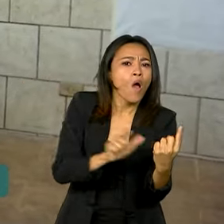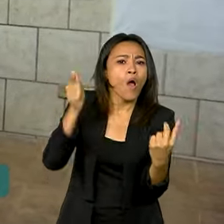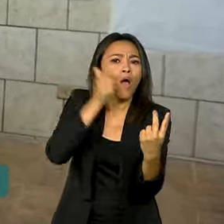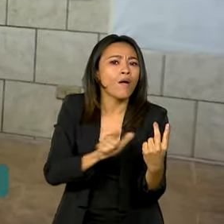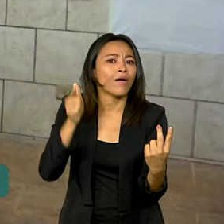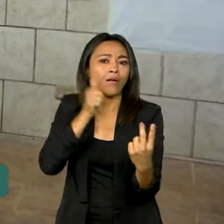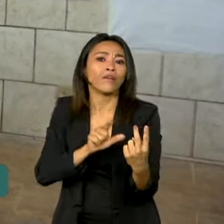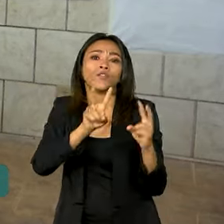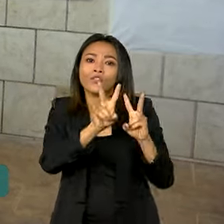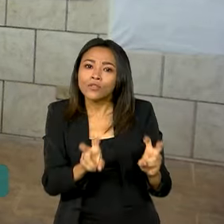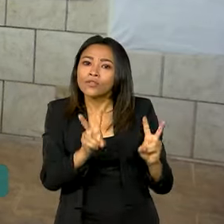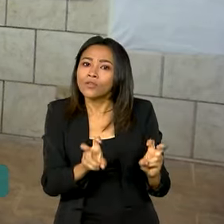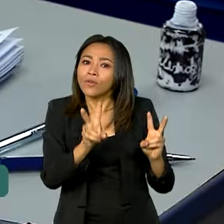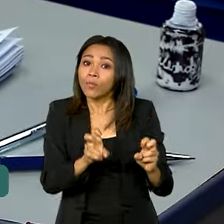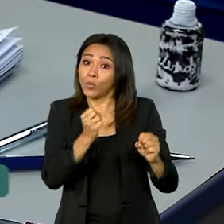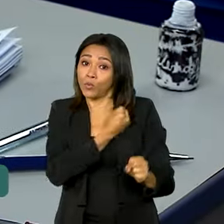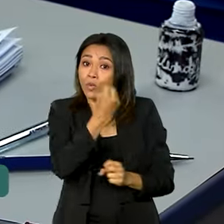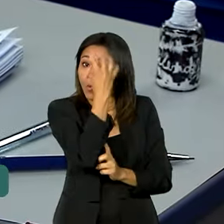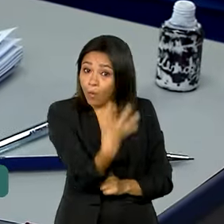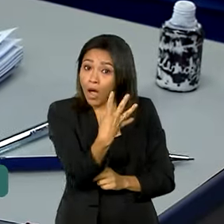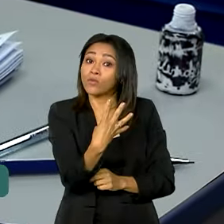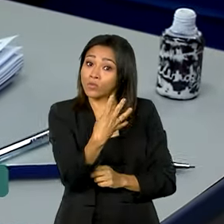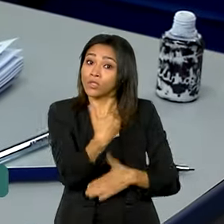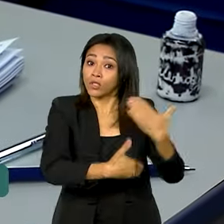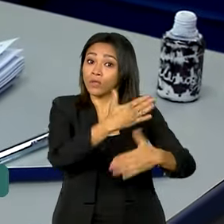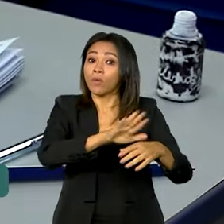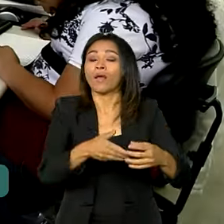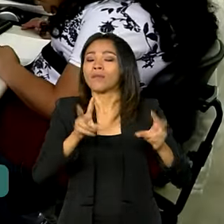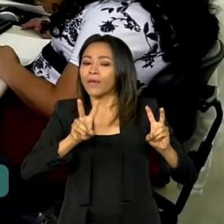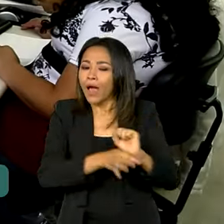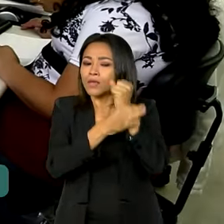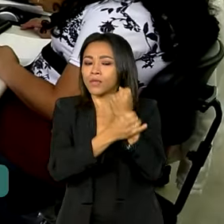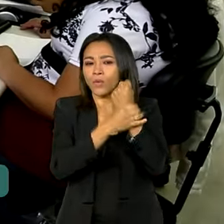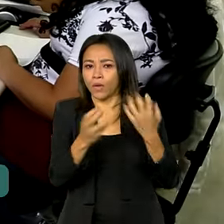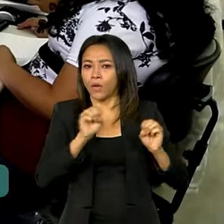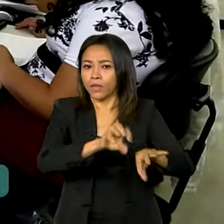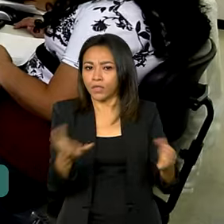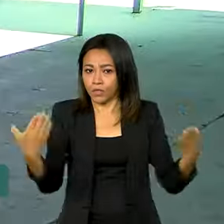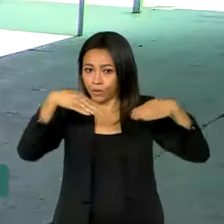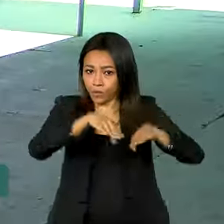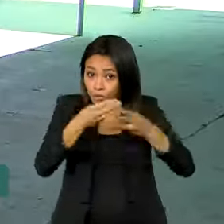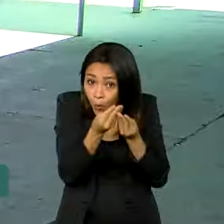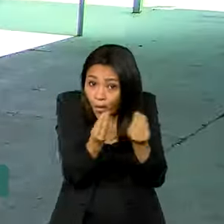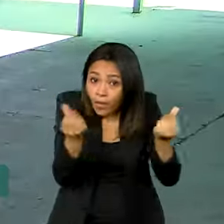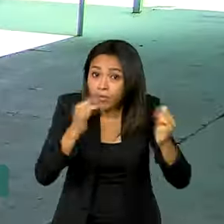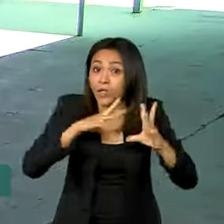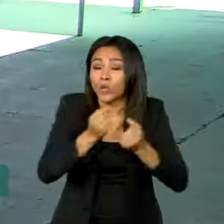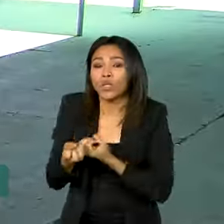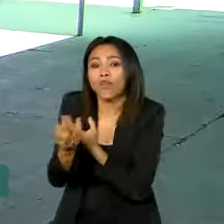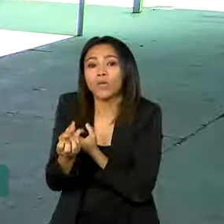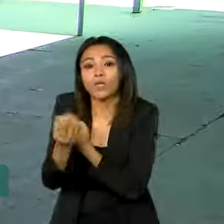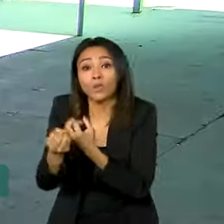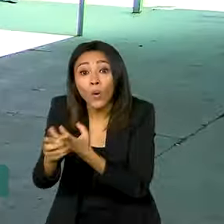de Desenvolvimento Sustentável 4, que busca garantir a educação inclusiva e de qualidade para todos. Dados da Unesco